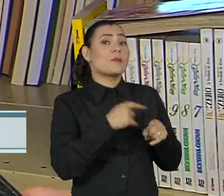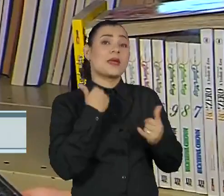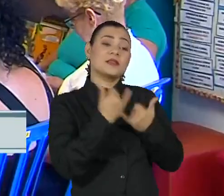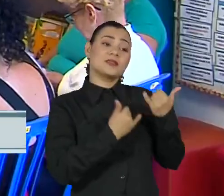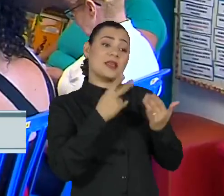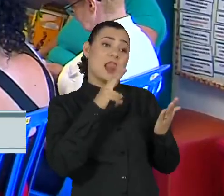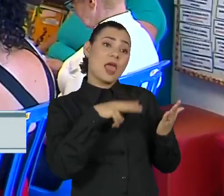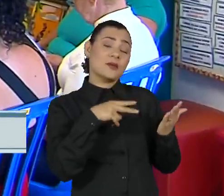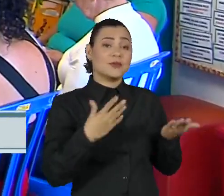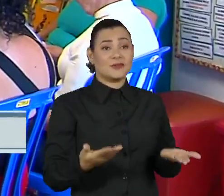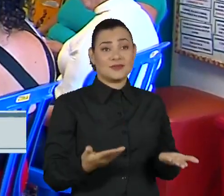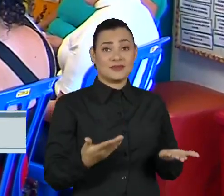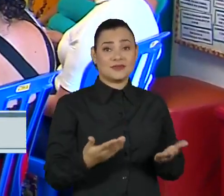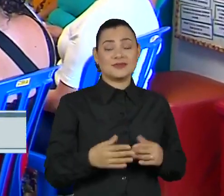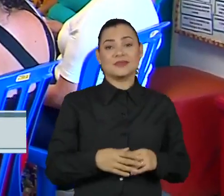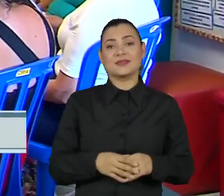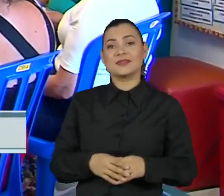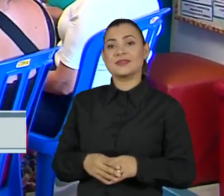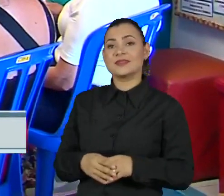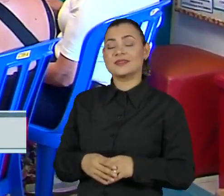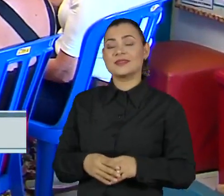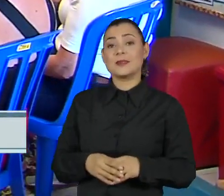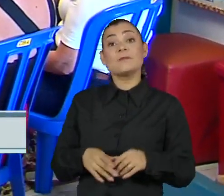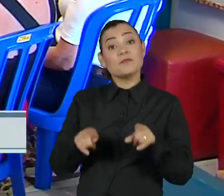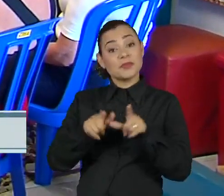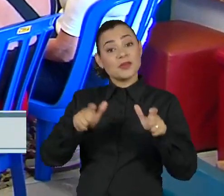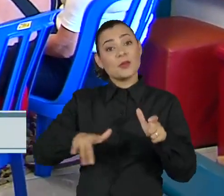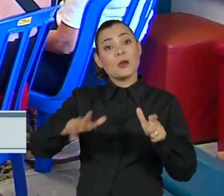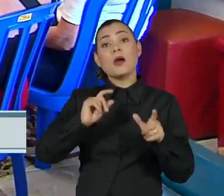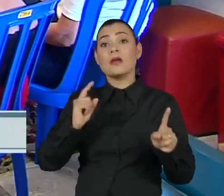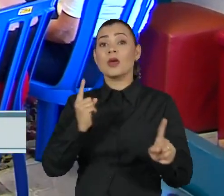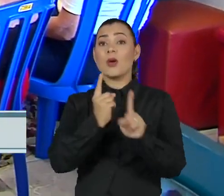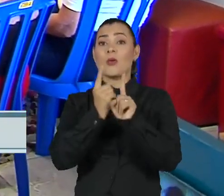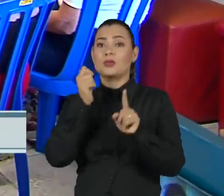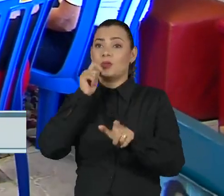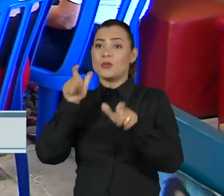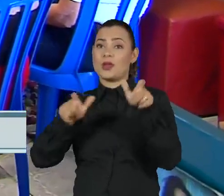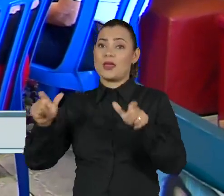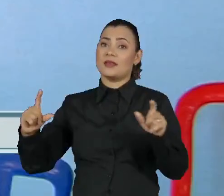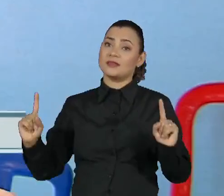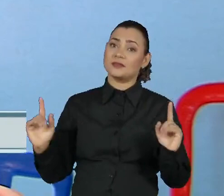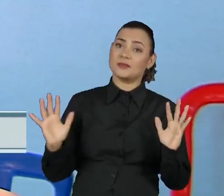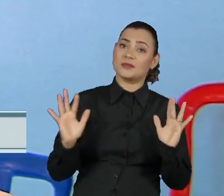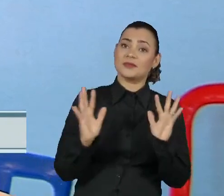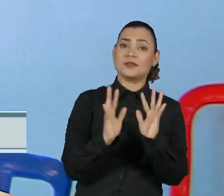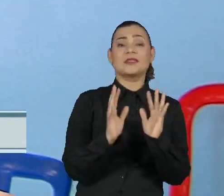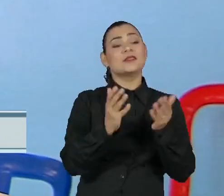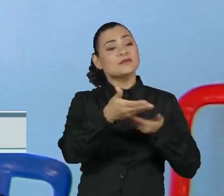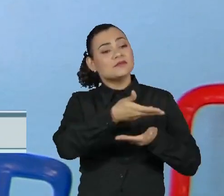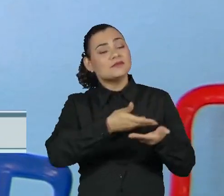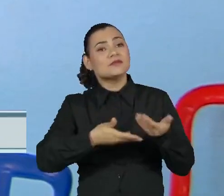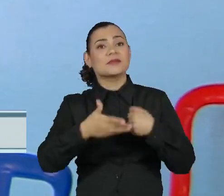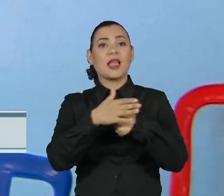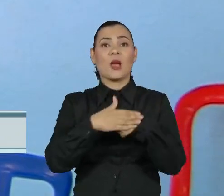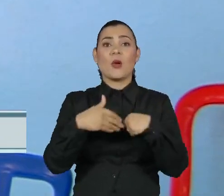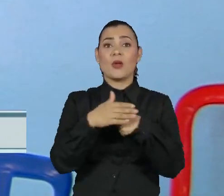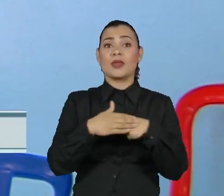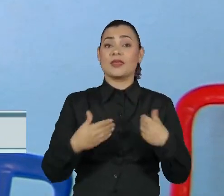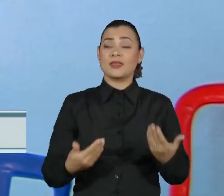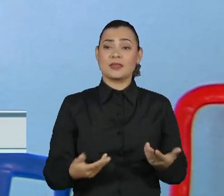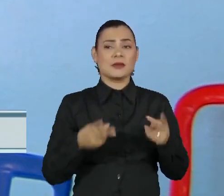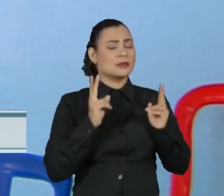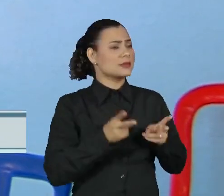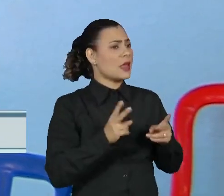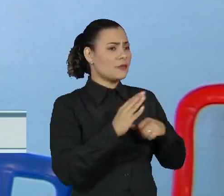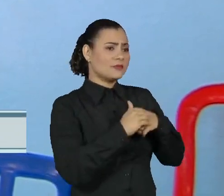diverte lendo. O espaço se tornou também um ponto de encontro para as mulheres da comunidade. Eu me sinto acolhida pelas meninas,